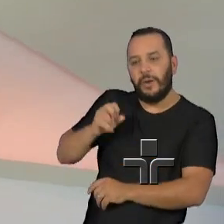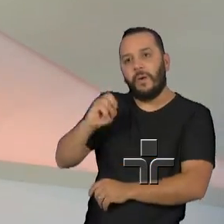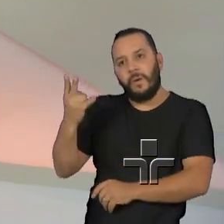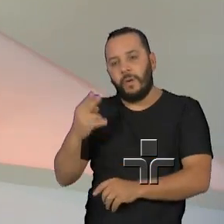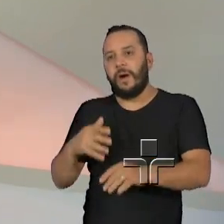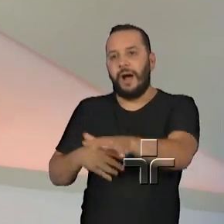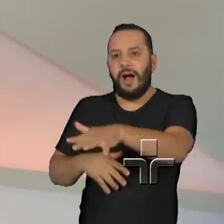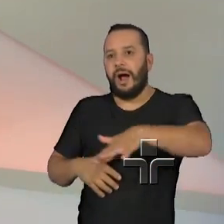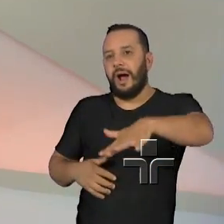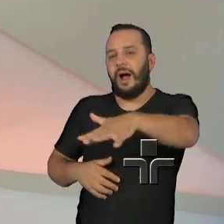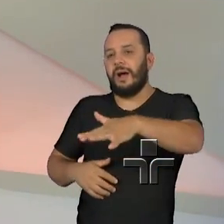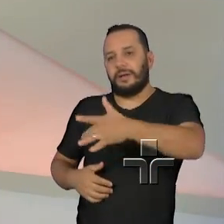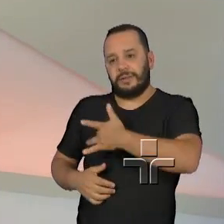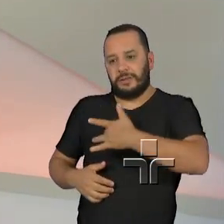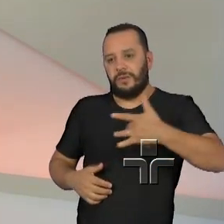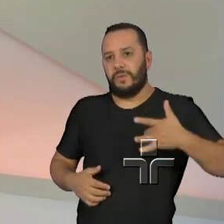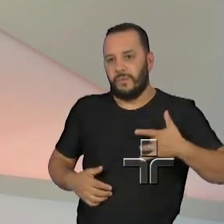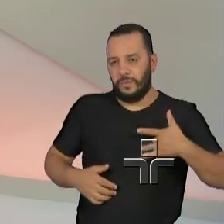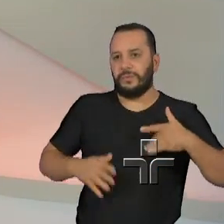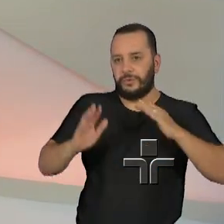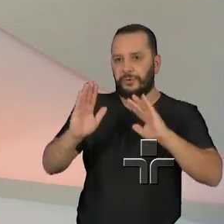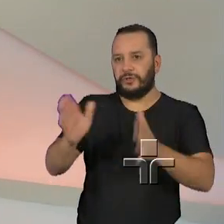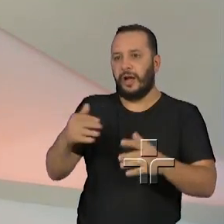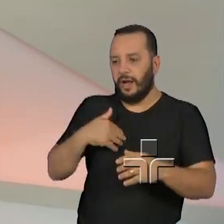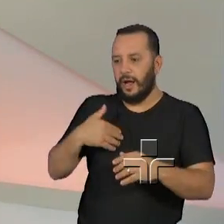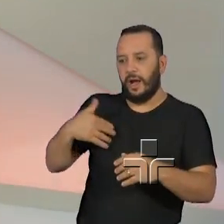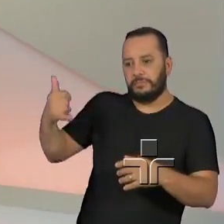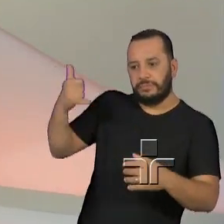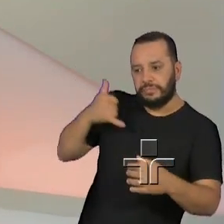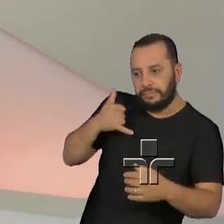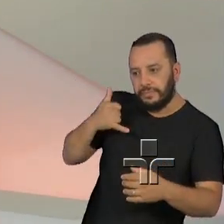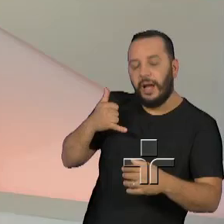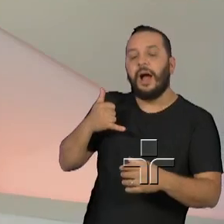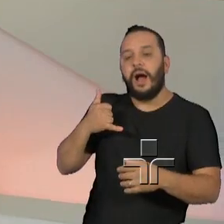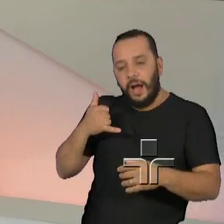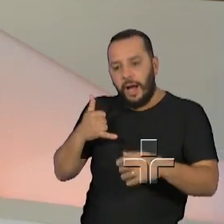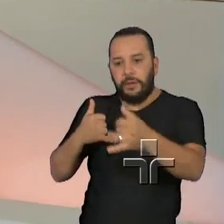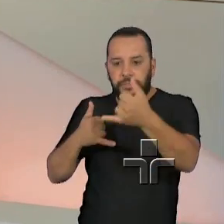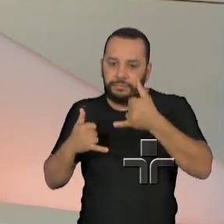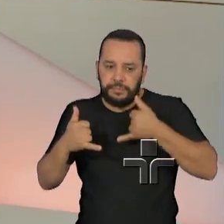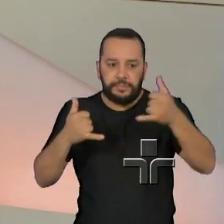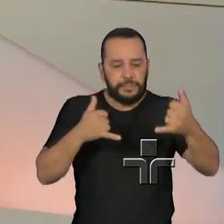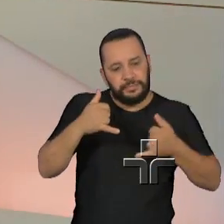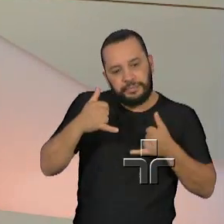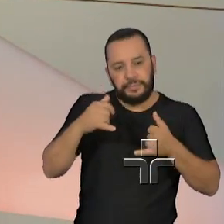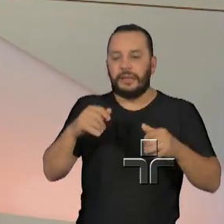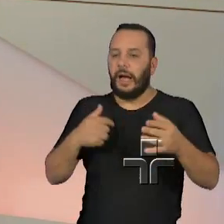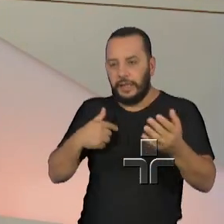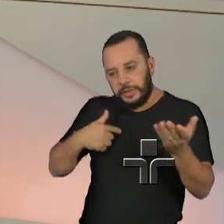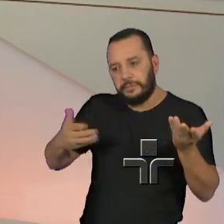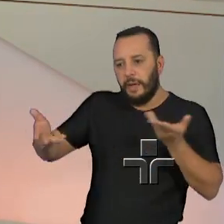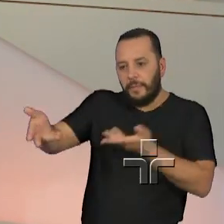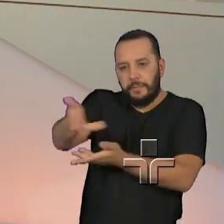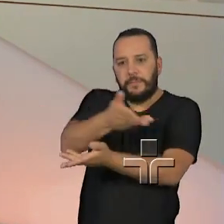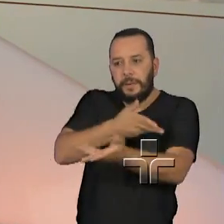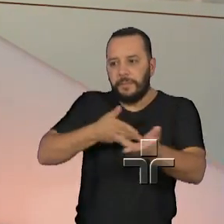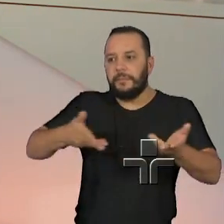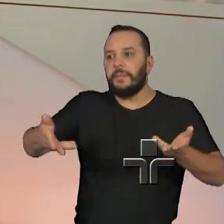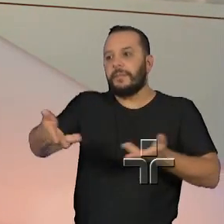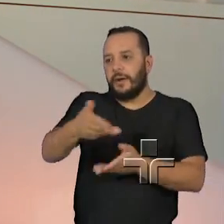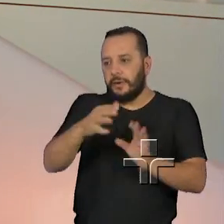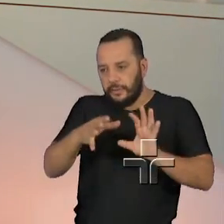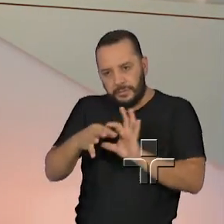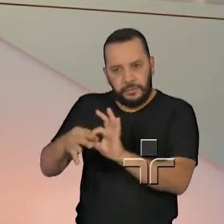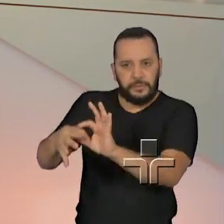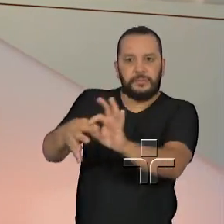área se conhecendo e sempre com o objetivo de acolher, de entender a demanda,